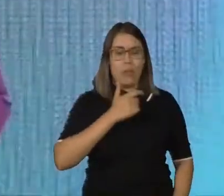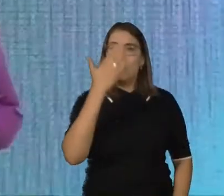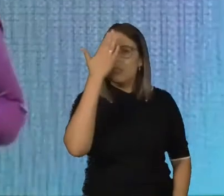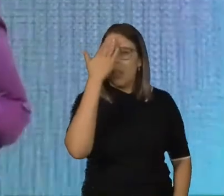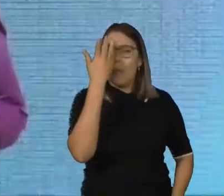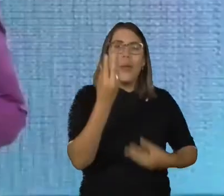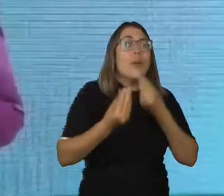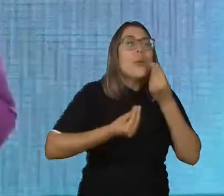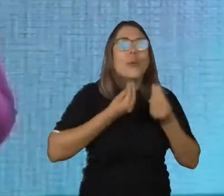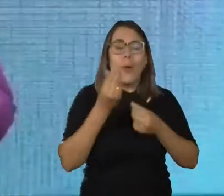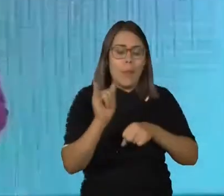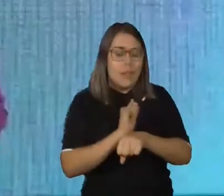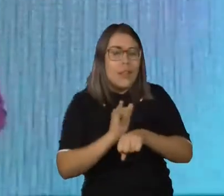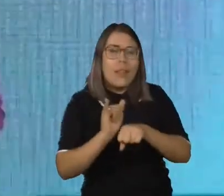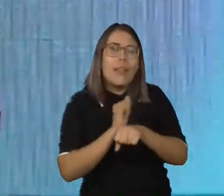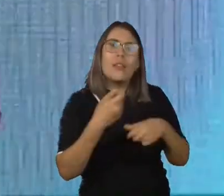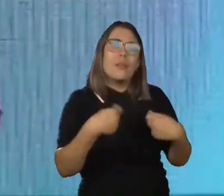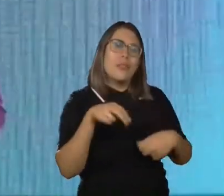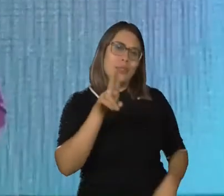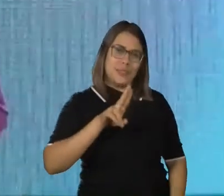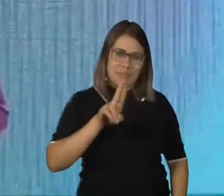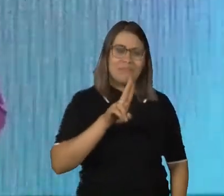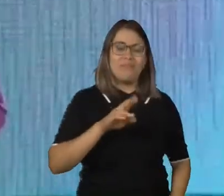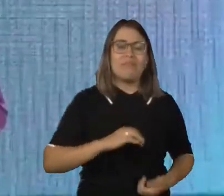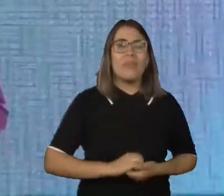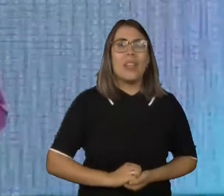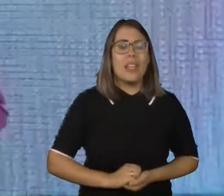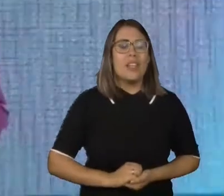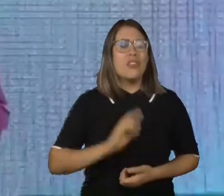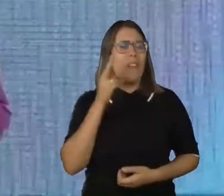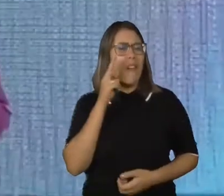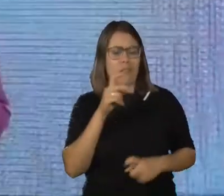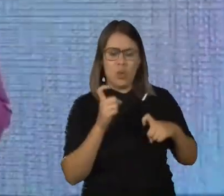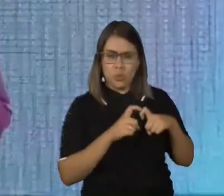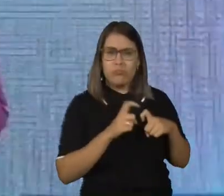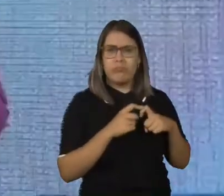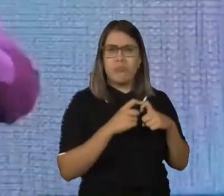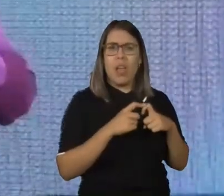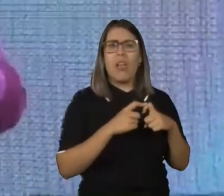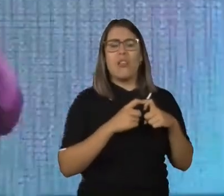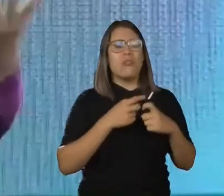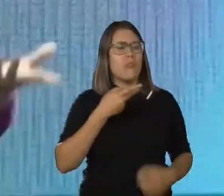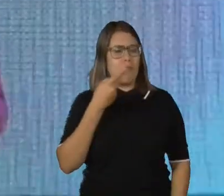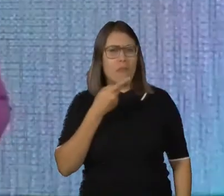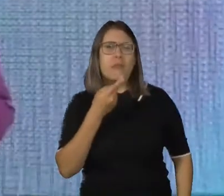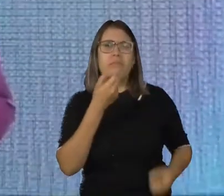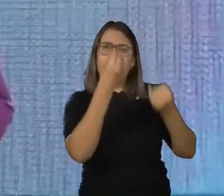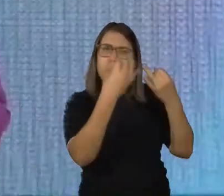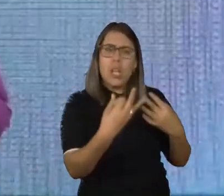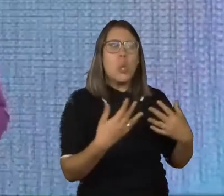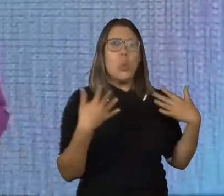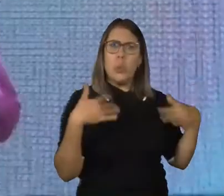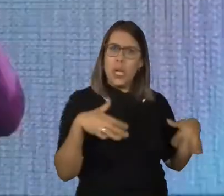como fazer isso. E há pouco eu estava acompanhando aqui o doutor Fernando, né? A doutora Carla, na sua magna aula. E